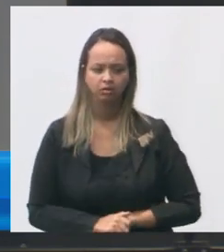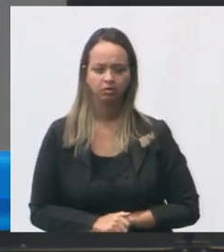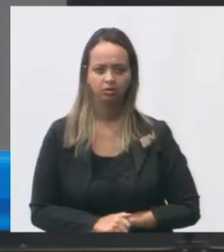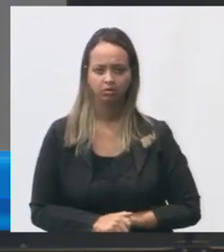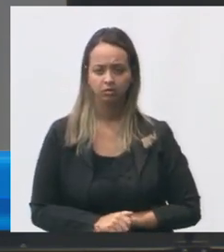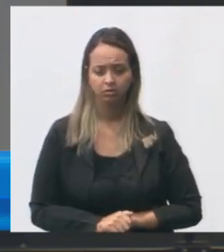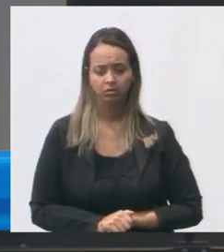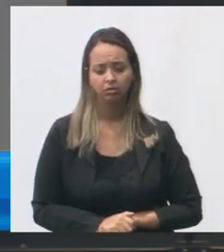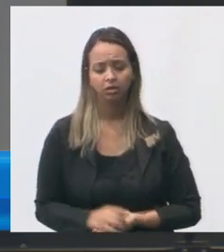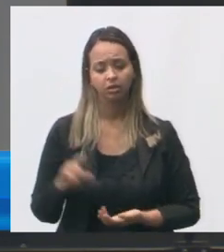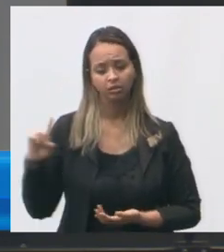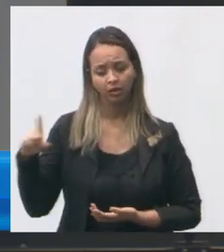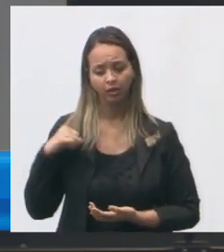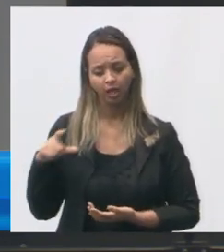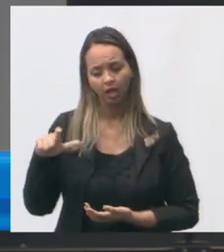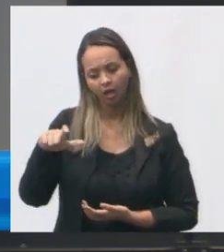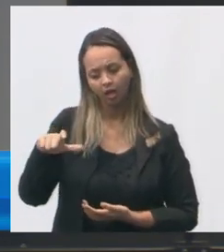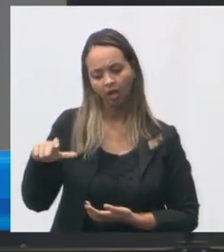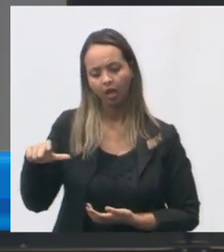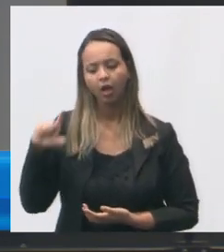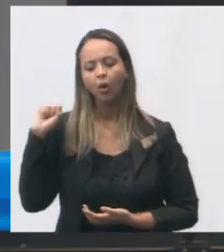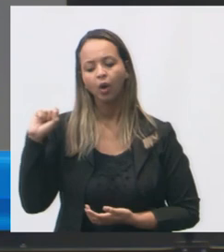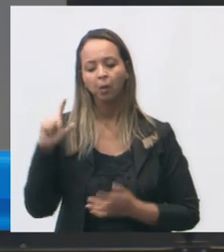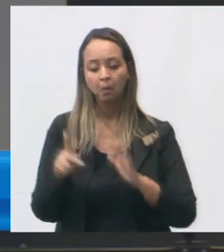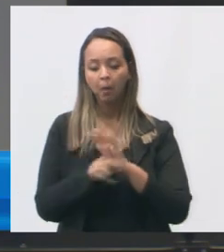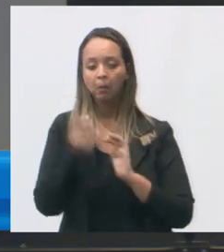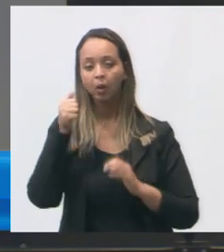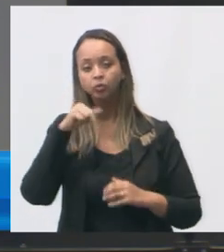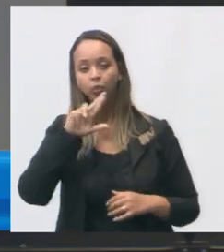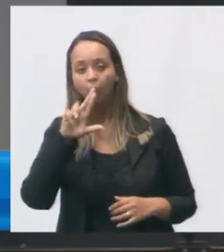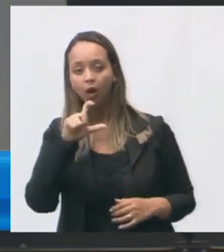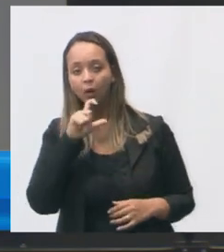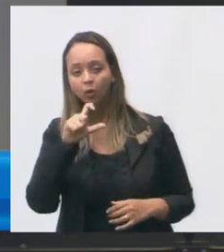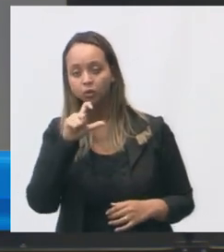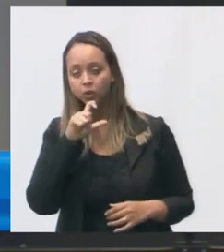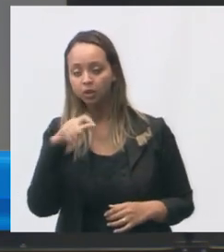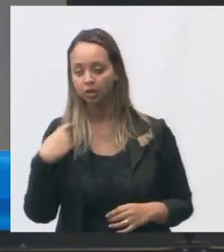fechamento também da tubulação dos splits precisa